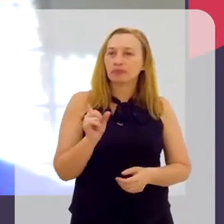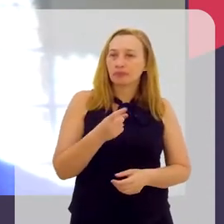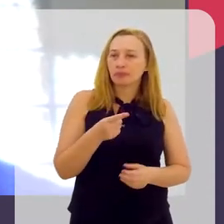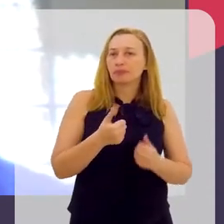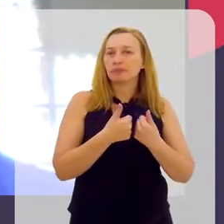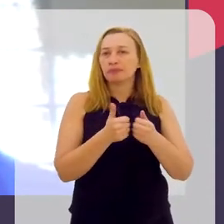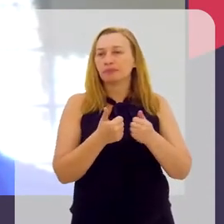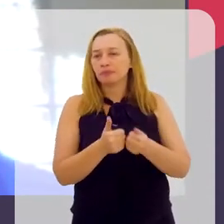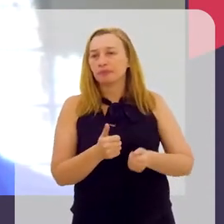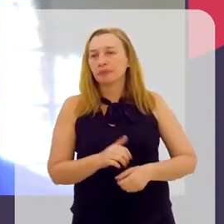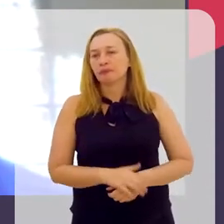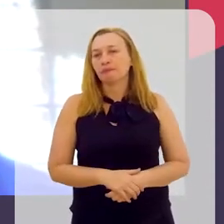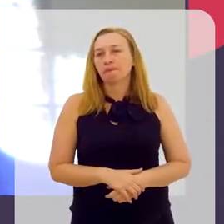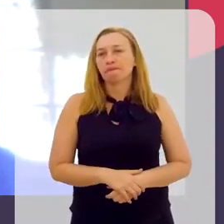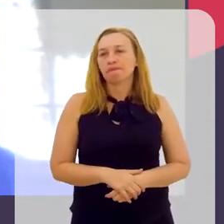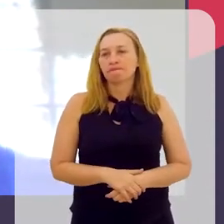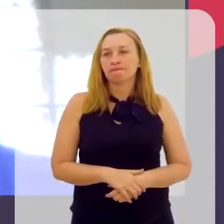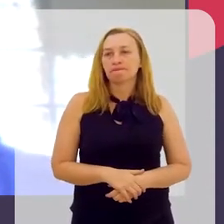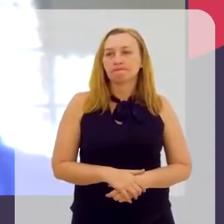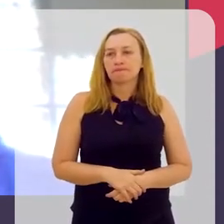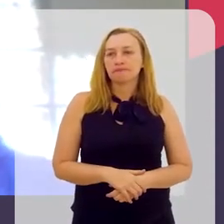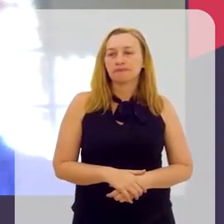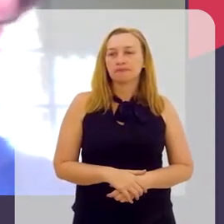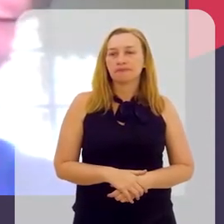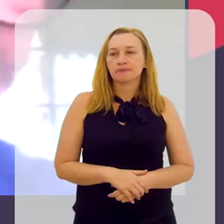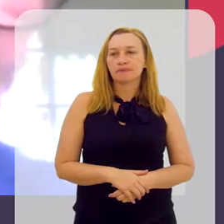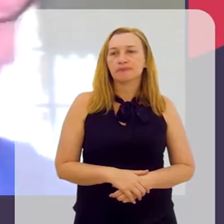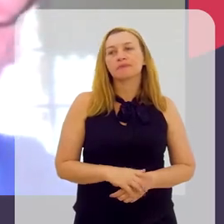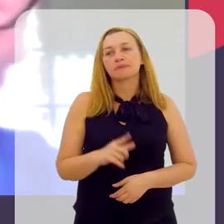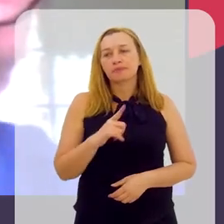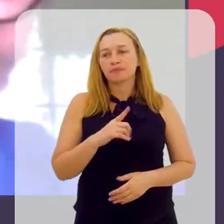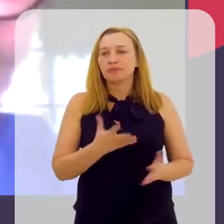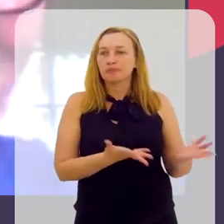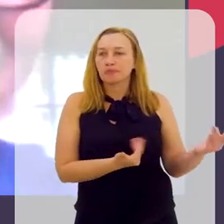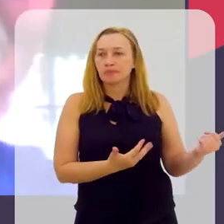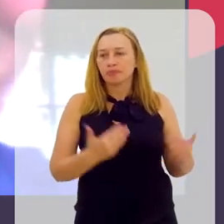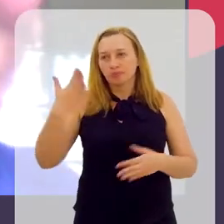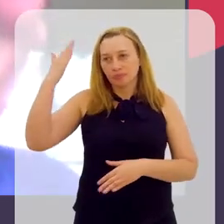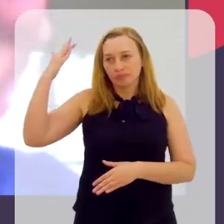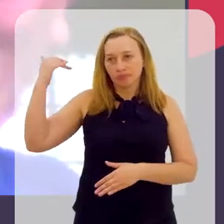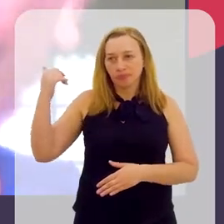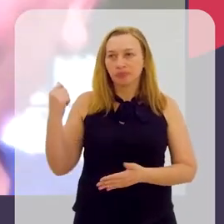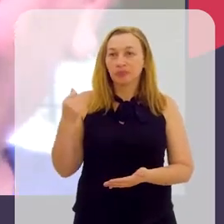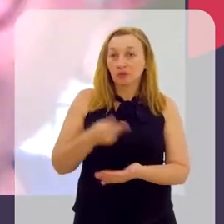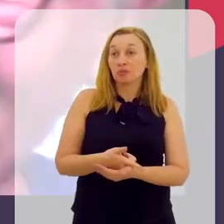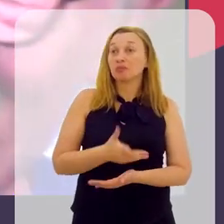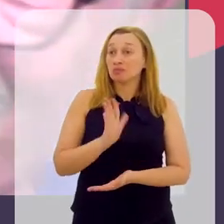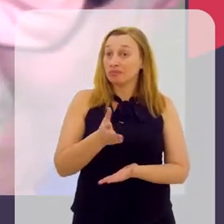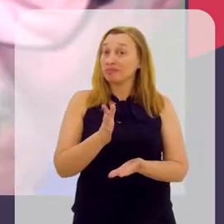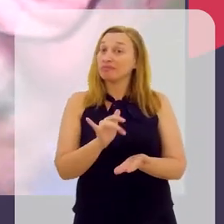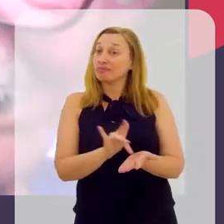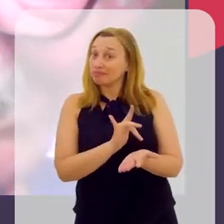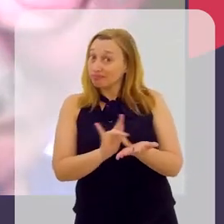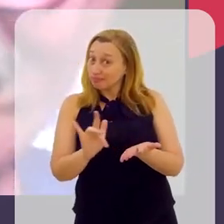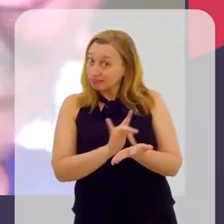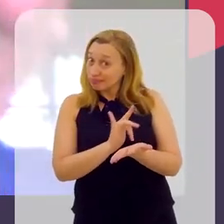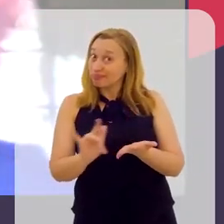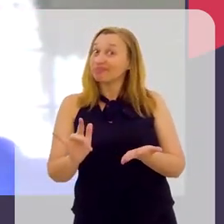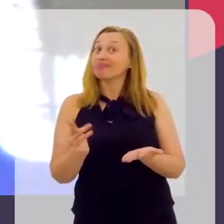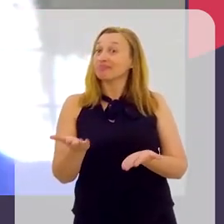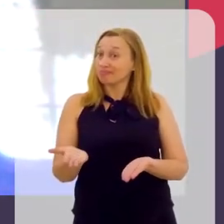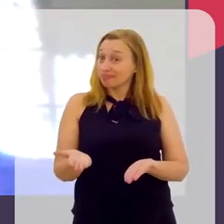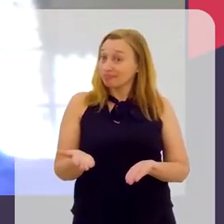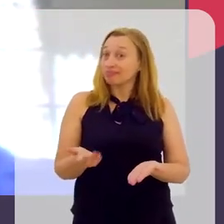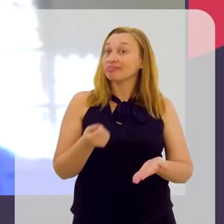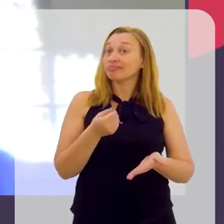passagem, embora eu já saiba que tem jovens talentos, já comprou até celular, via